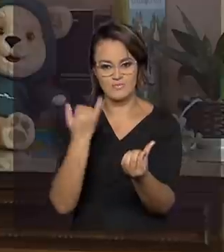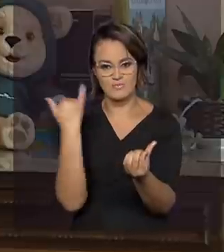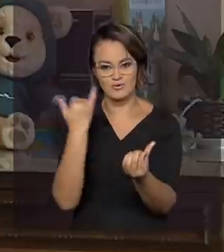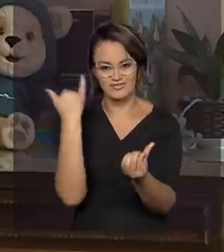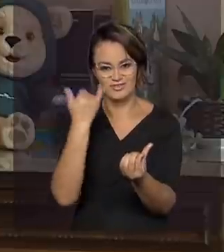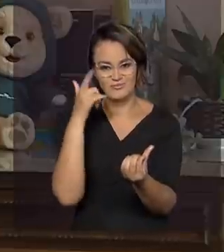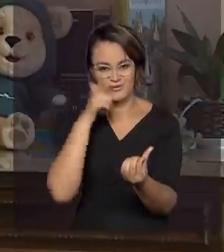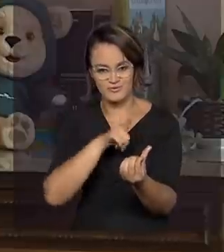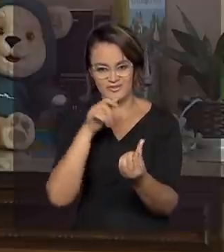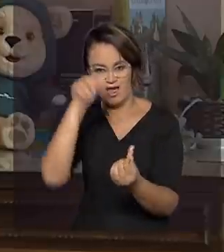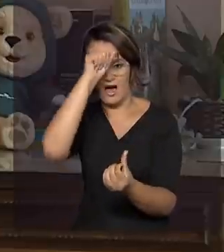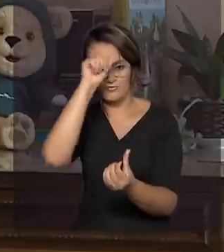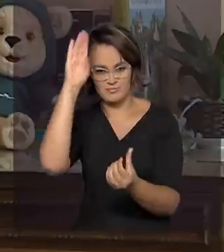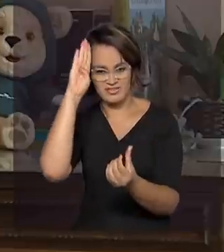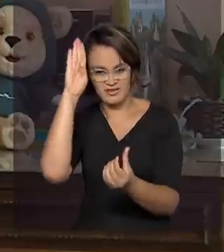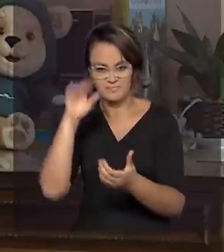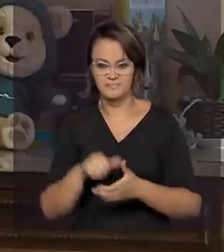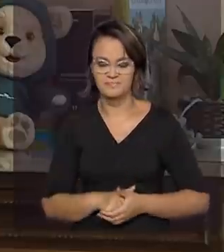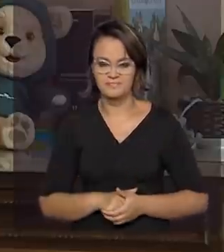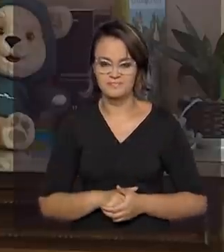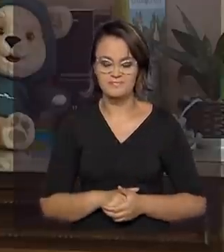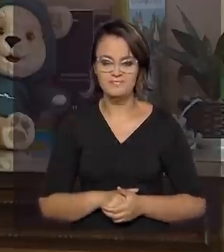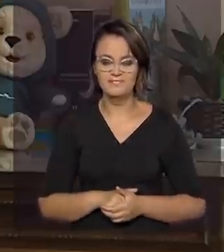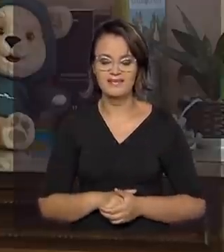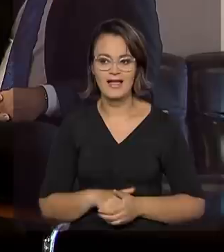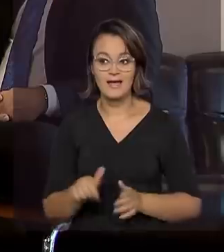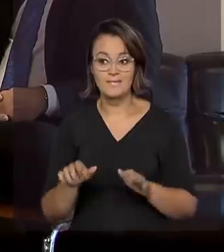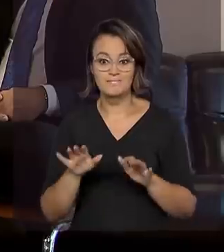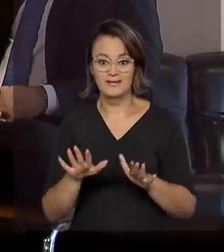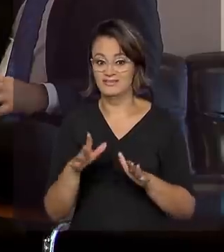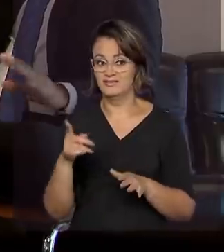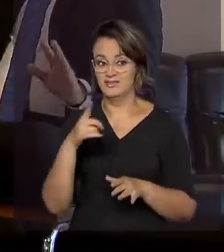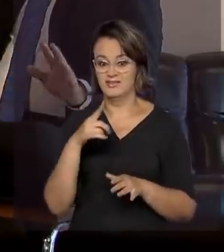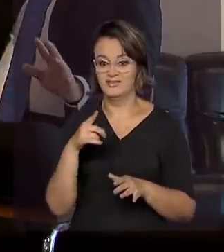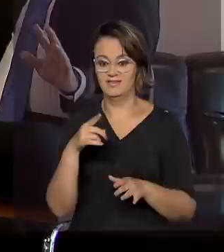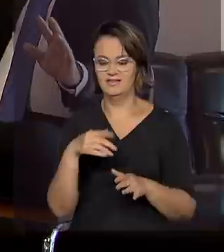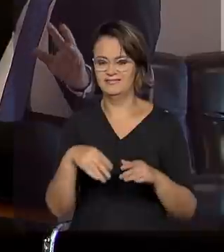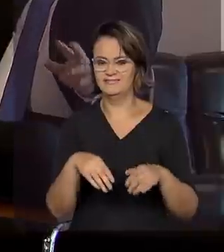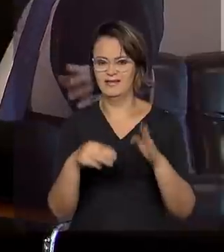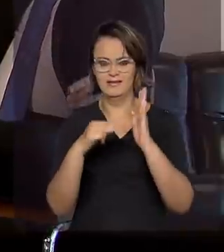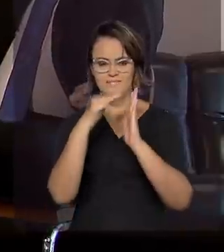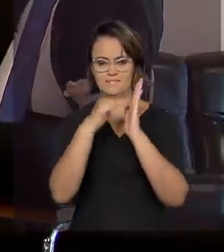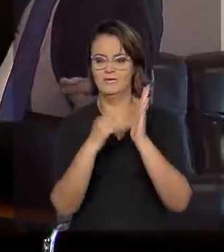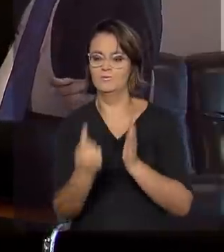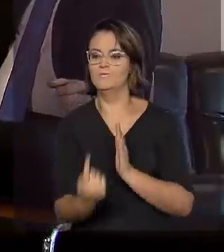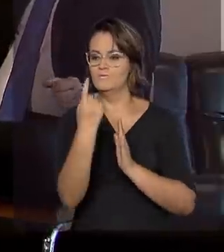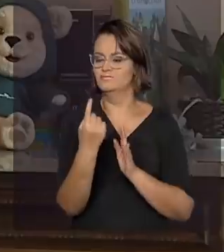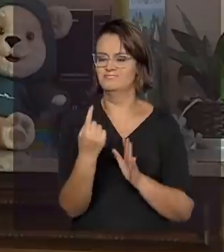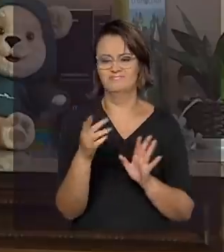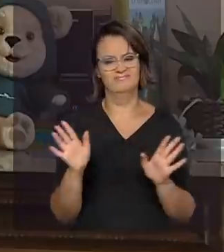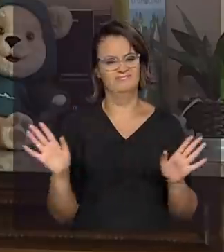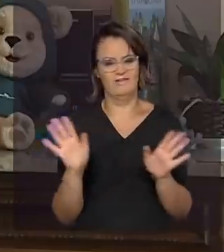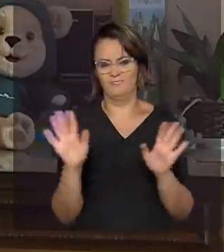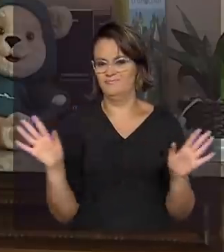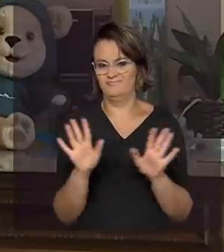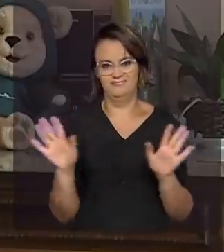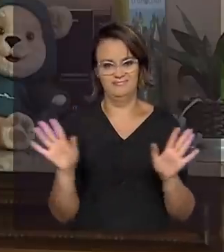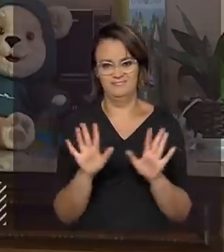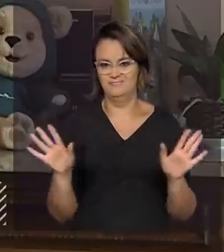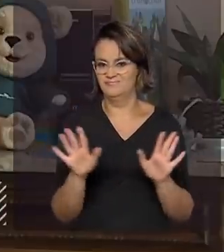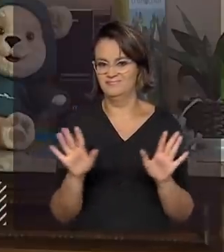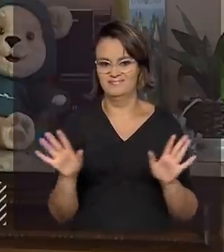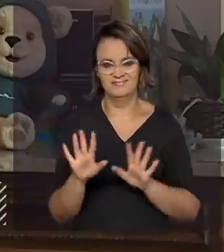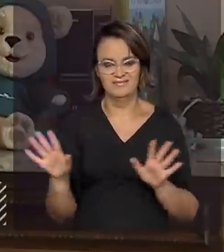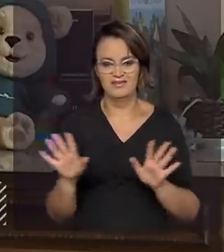para a alfabetização. Em nenhum momento encontramos... Estabelece o método como sendo definitivo. Não, não há na política nenhuma